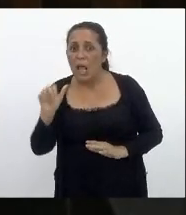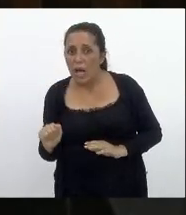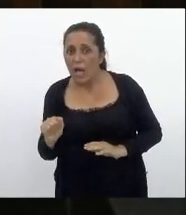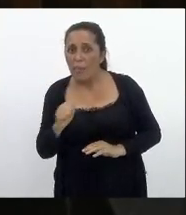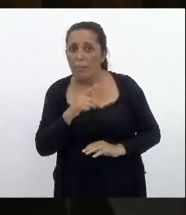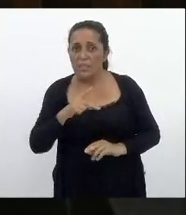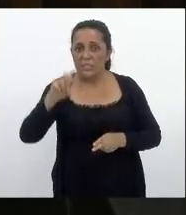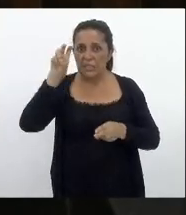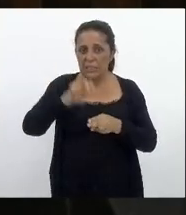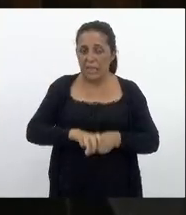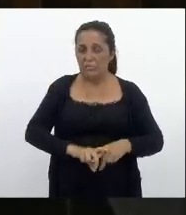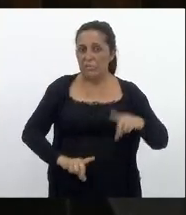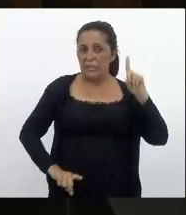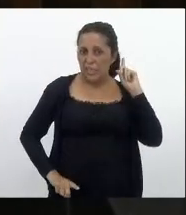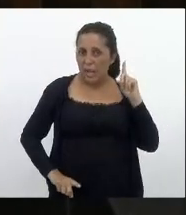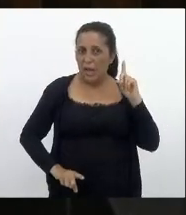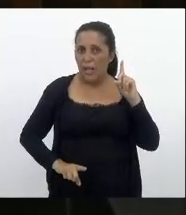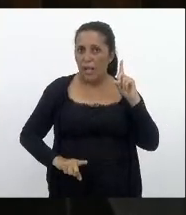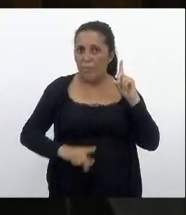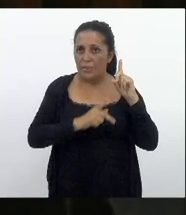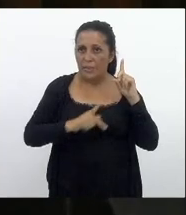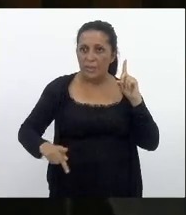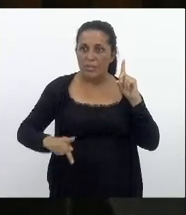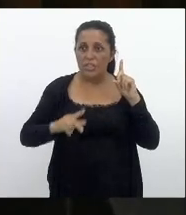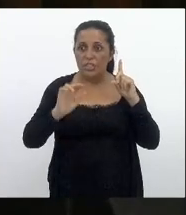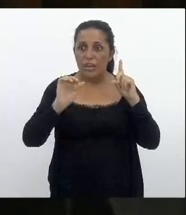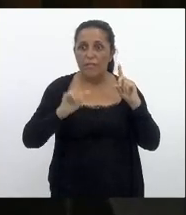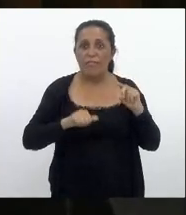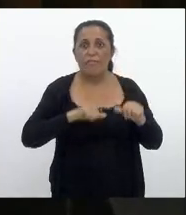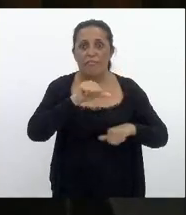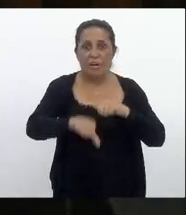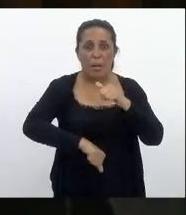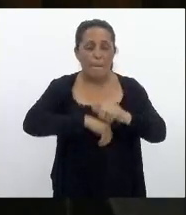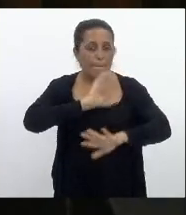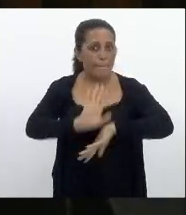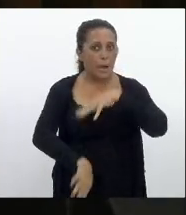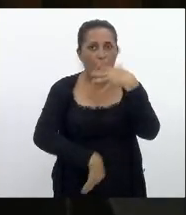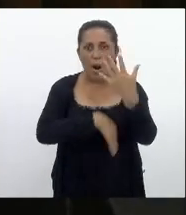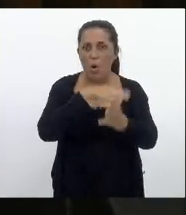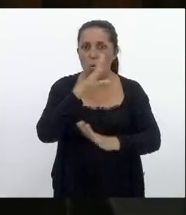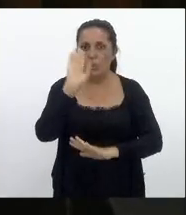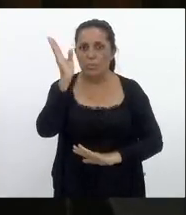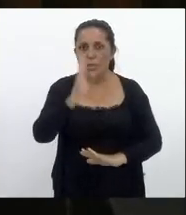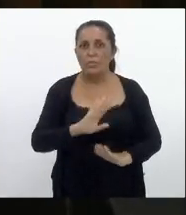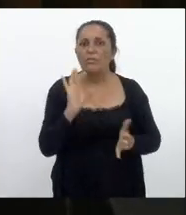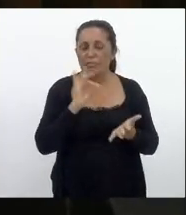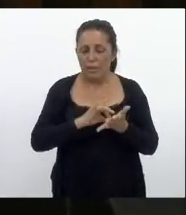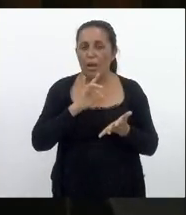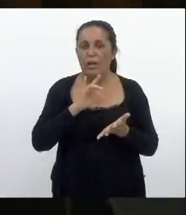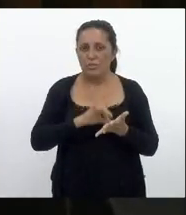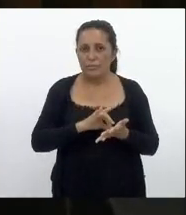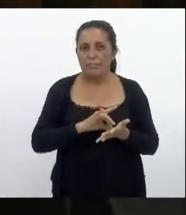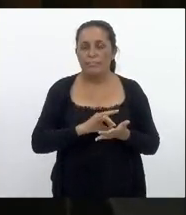sentado naquela presidência isso aqui já tinha virado uma Venezuela essa é a grande verdade